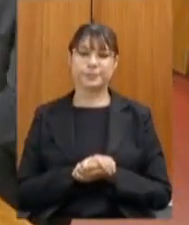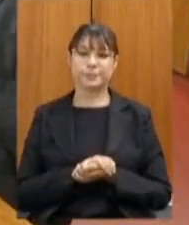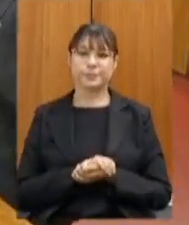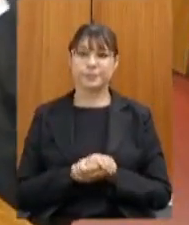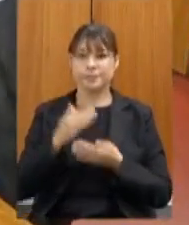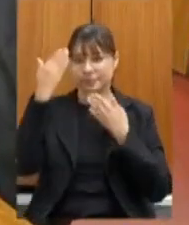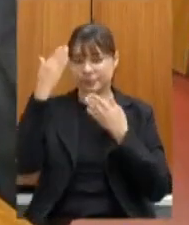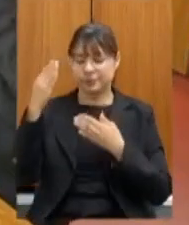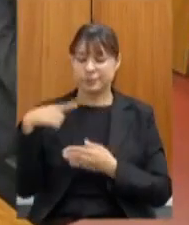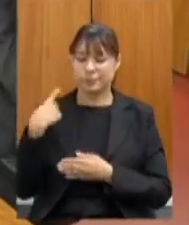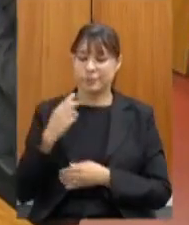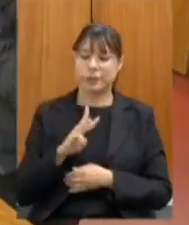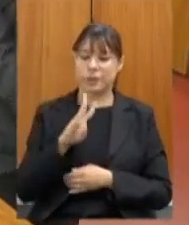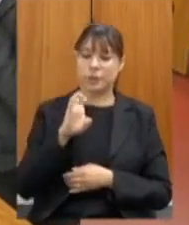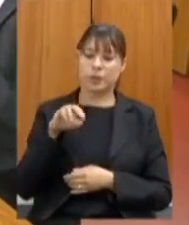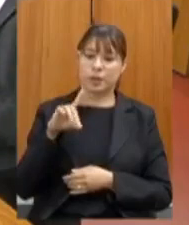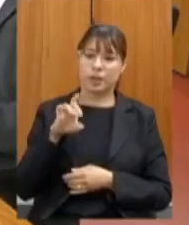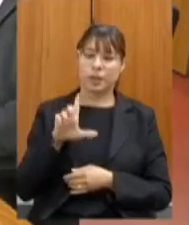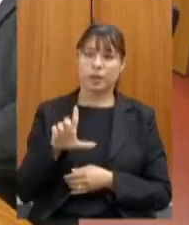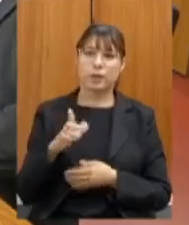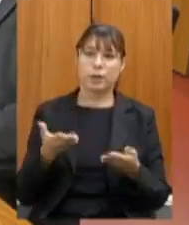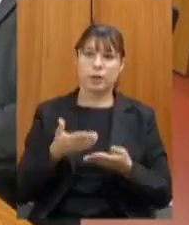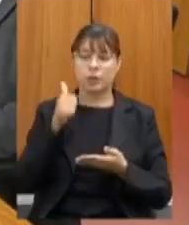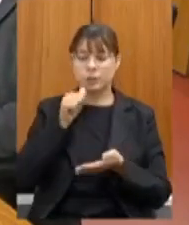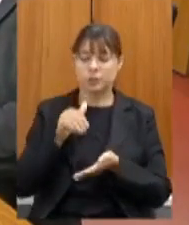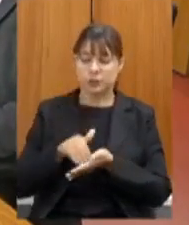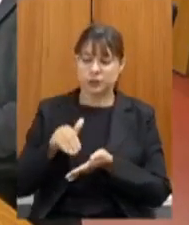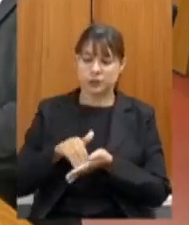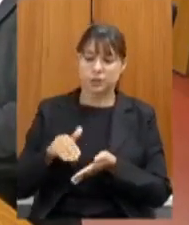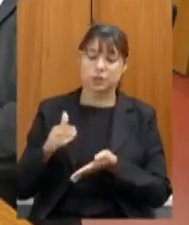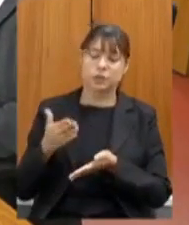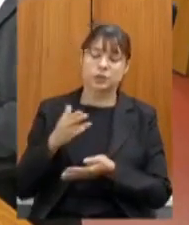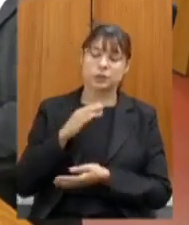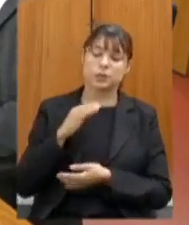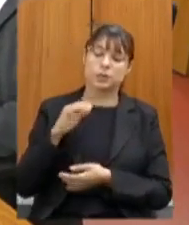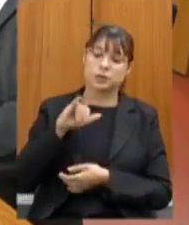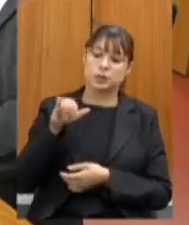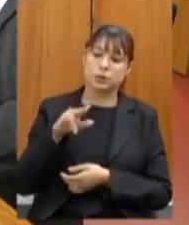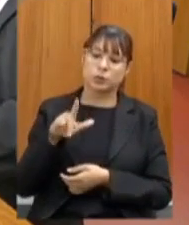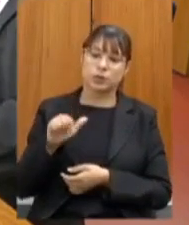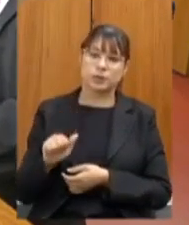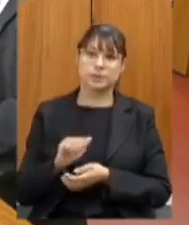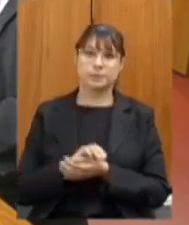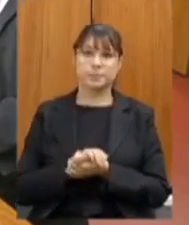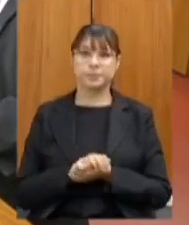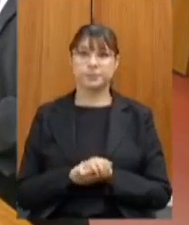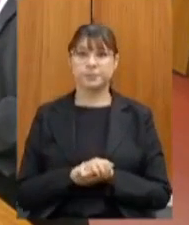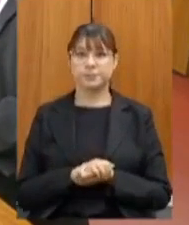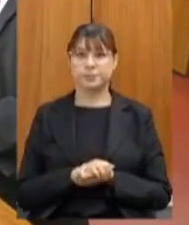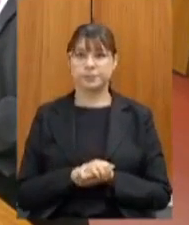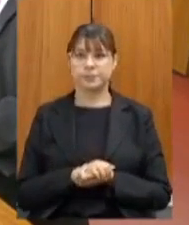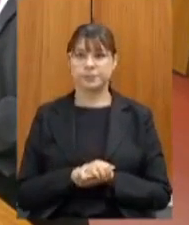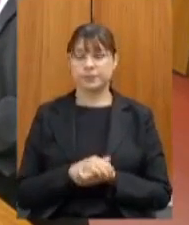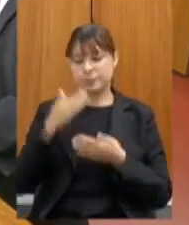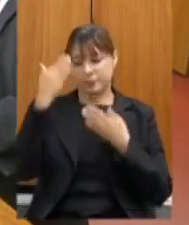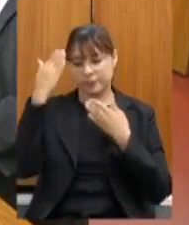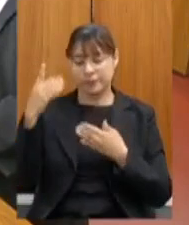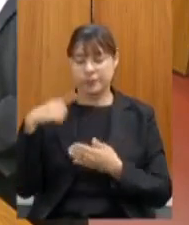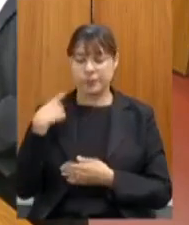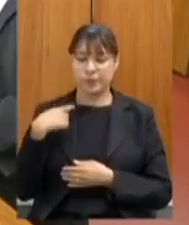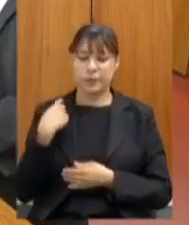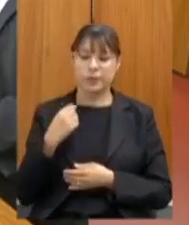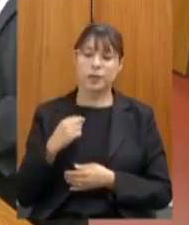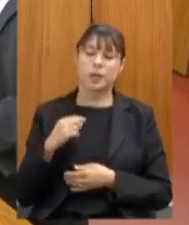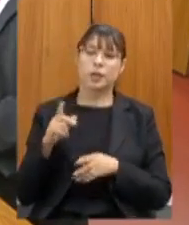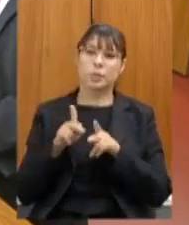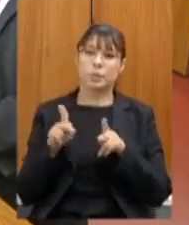Obrigada deputado Wendel para suas considerações a secretária de Estado é Júlia Santana Muito obrigada deputado